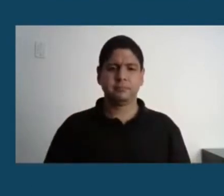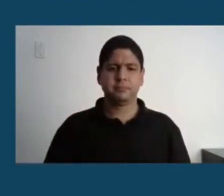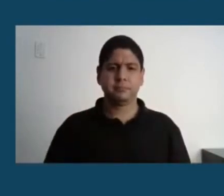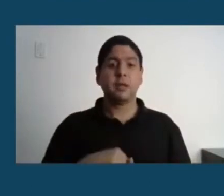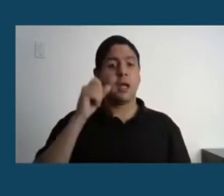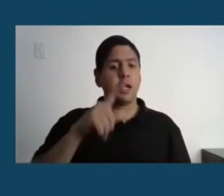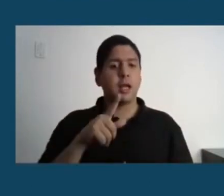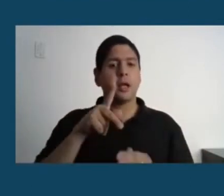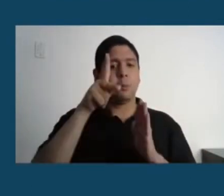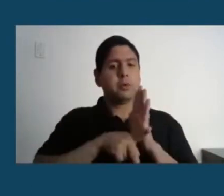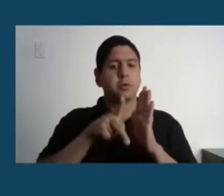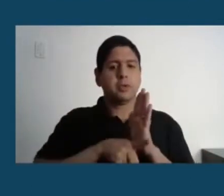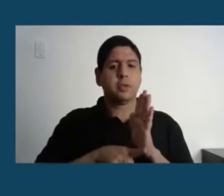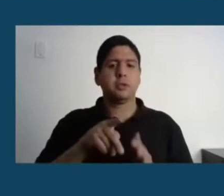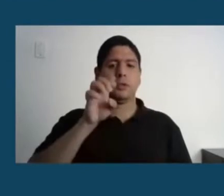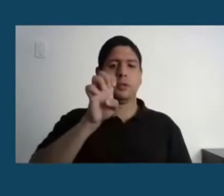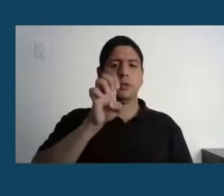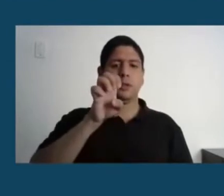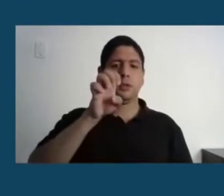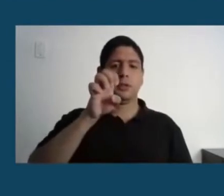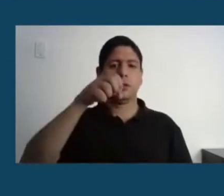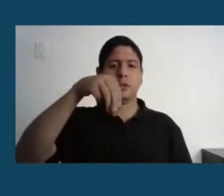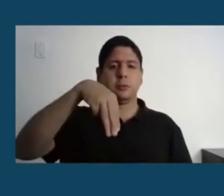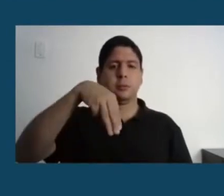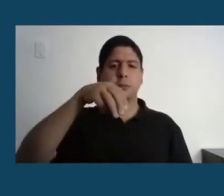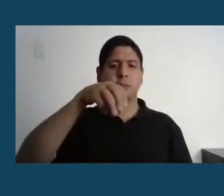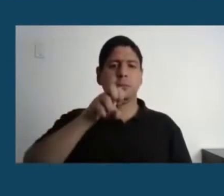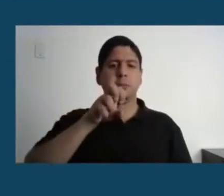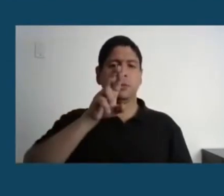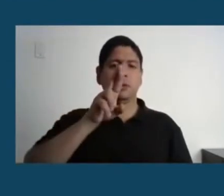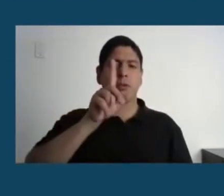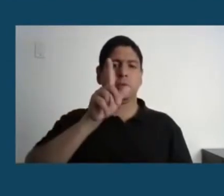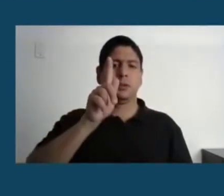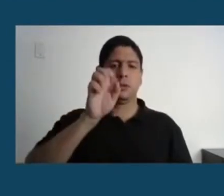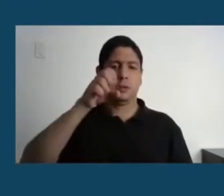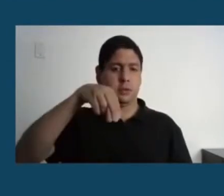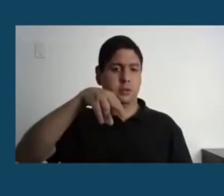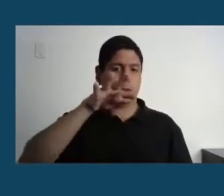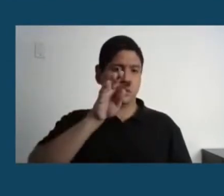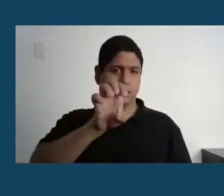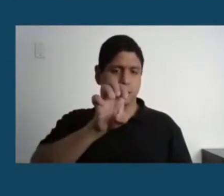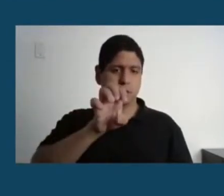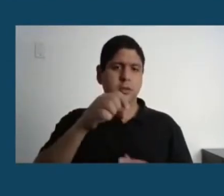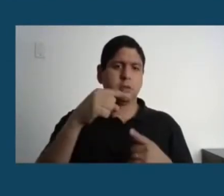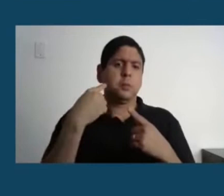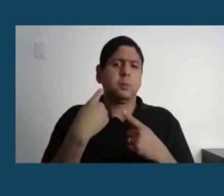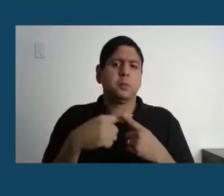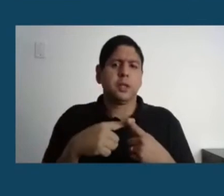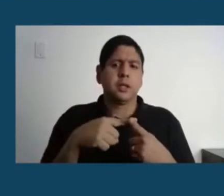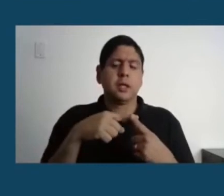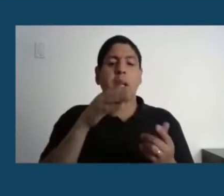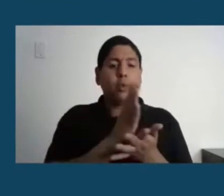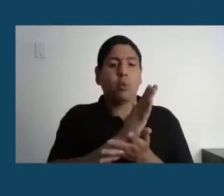EnerGente, porque energiza áreas do nosso país